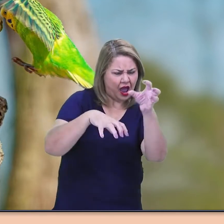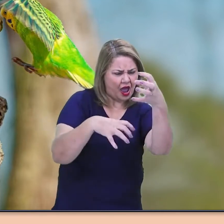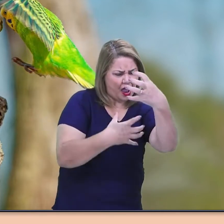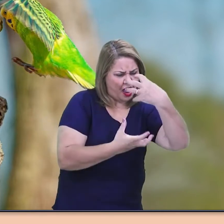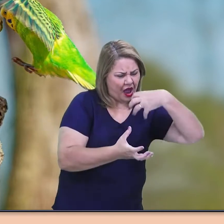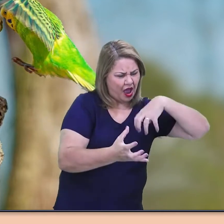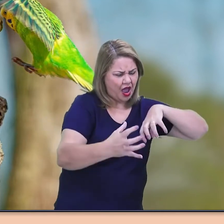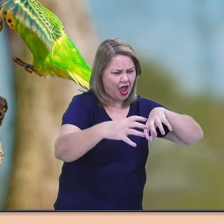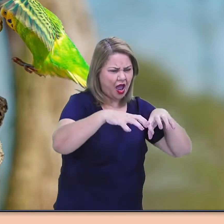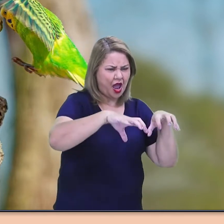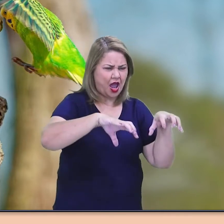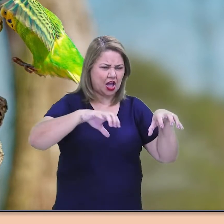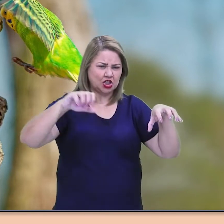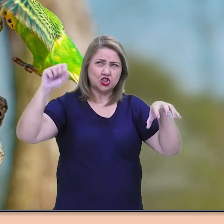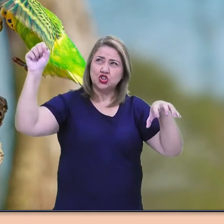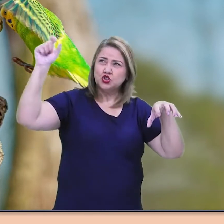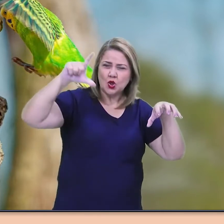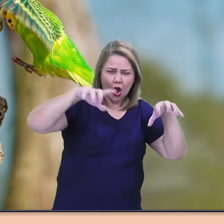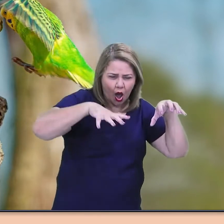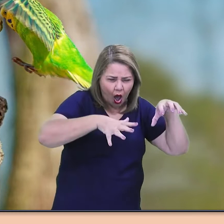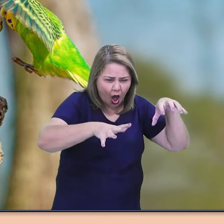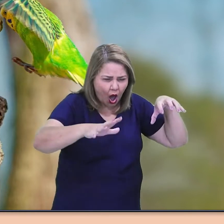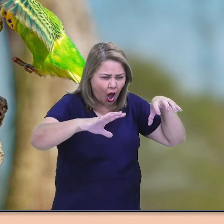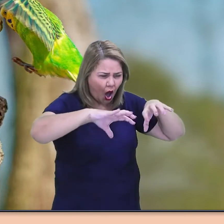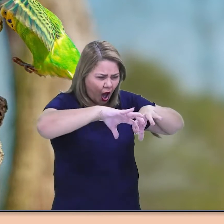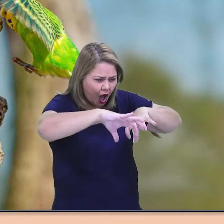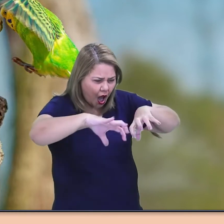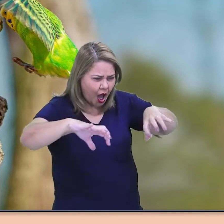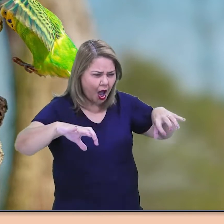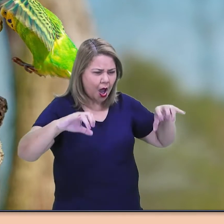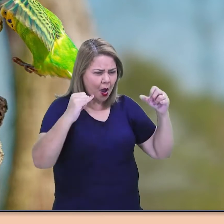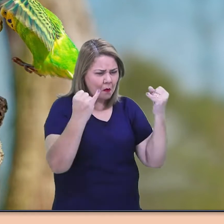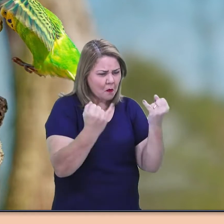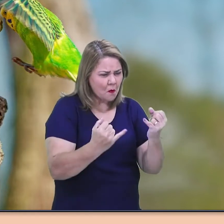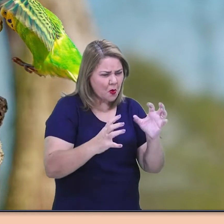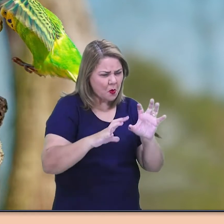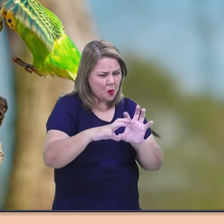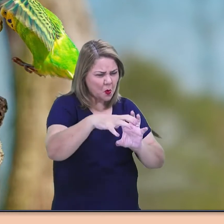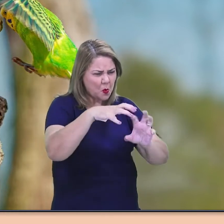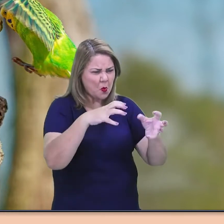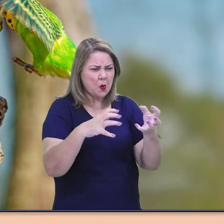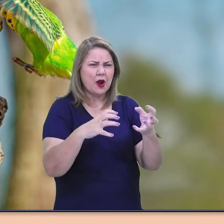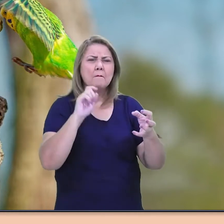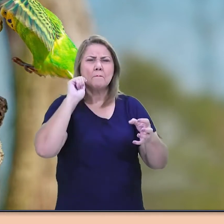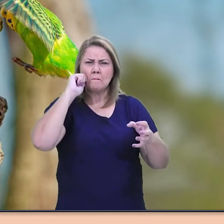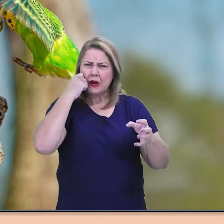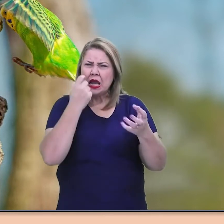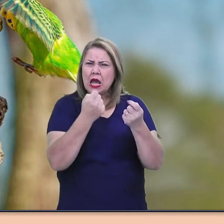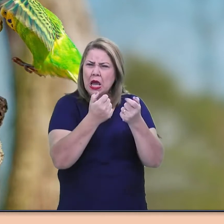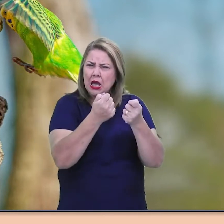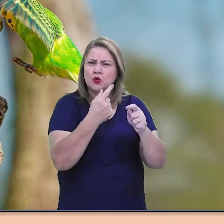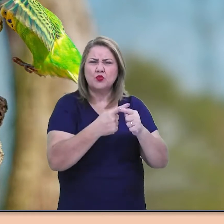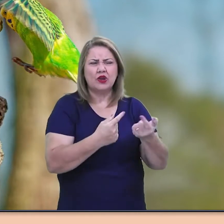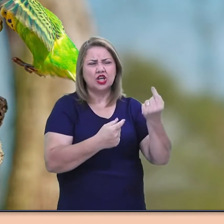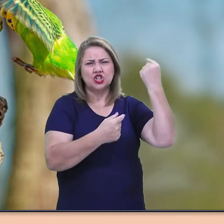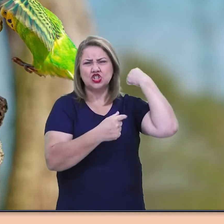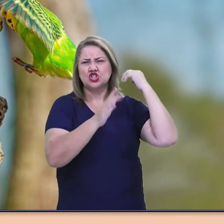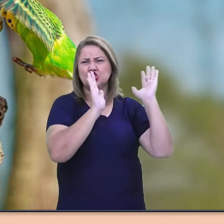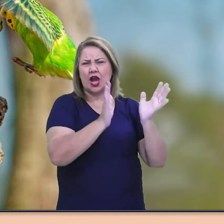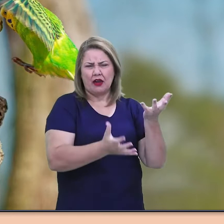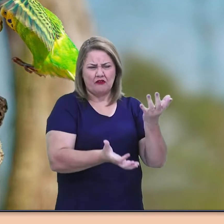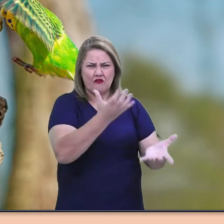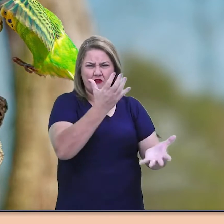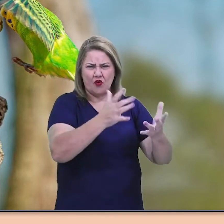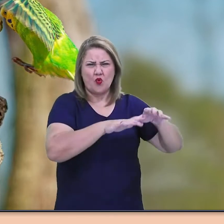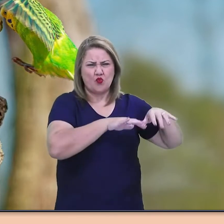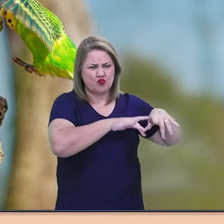crepuscular da tarde, a galharada esguia, toda tostada, desde a época da queima, pelas lufadas